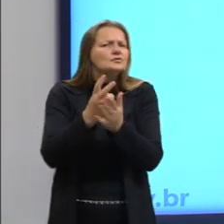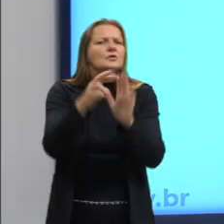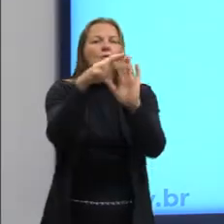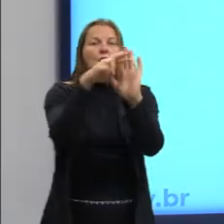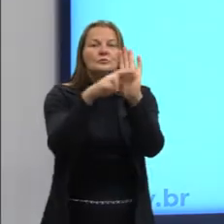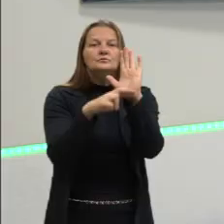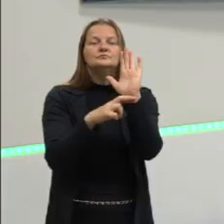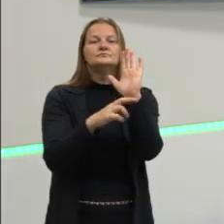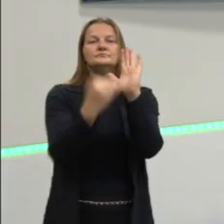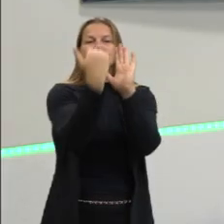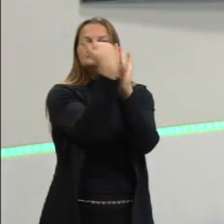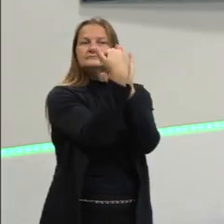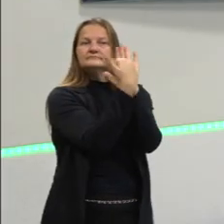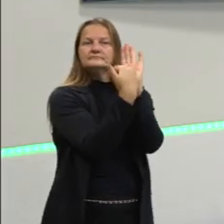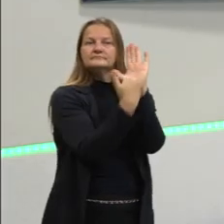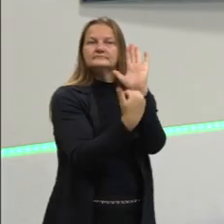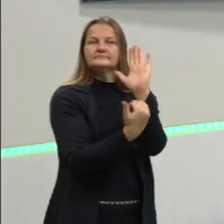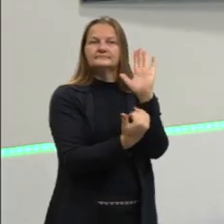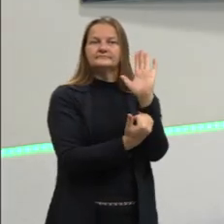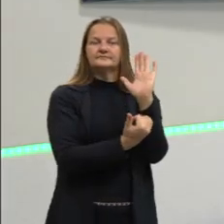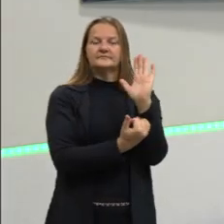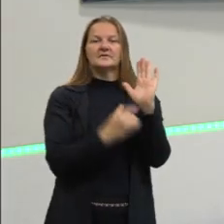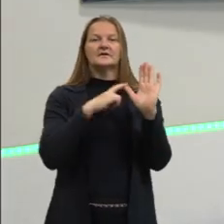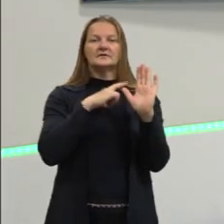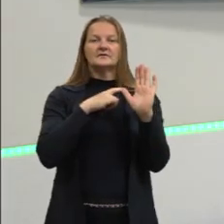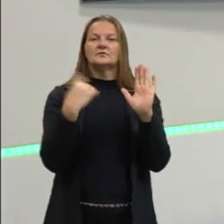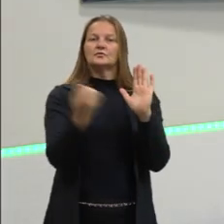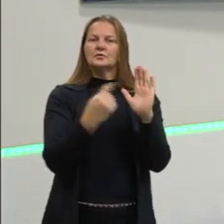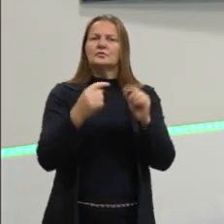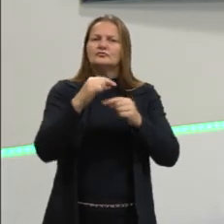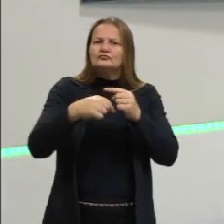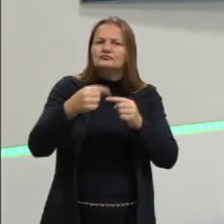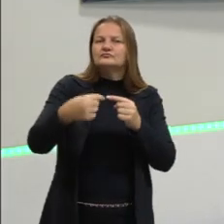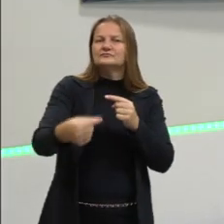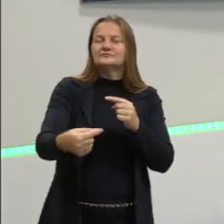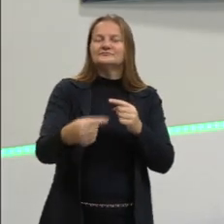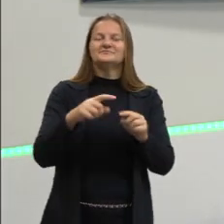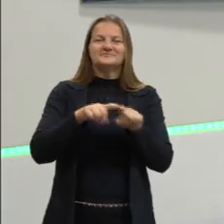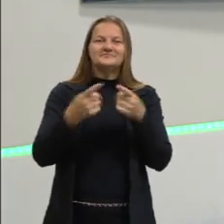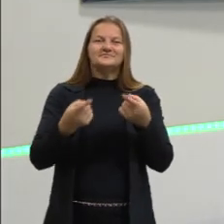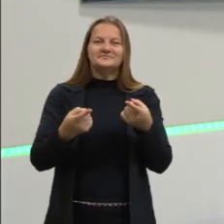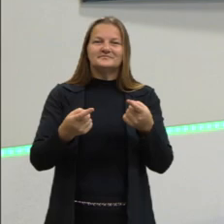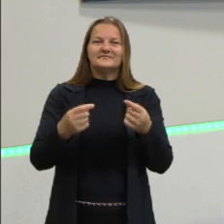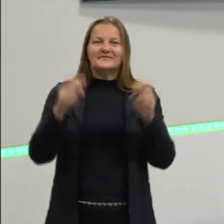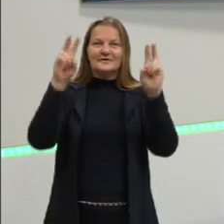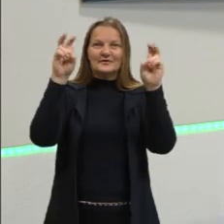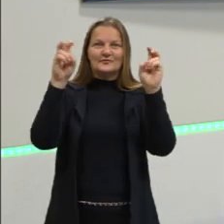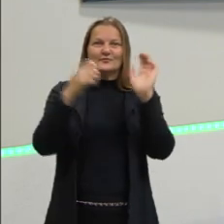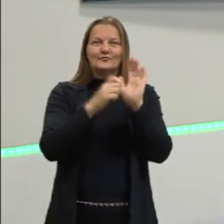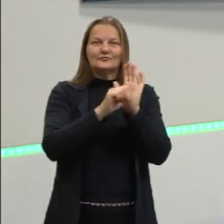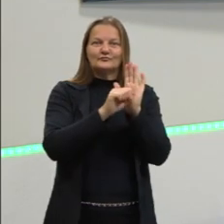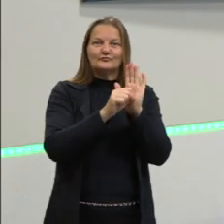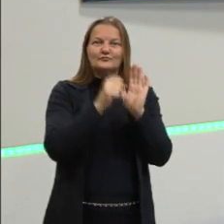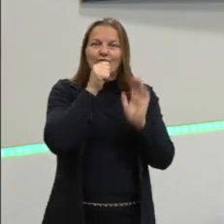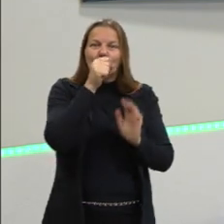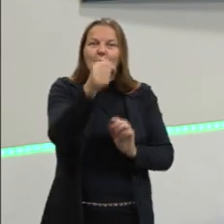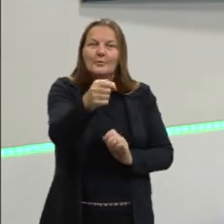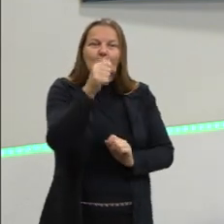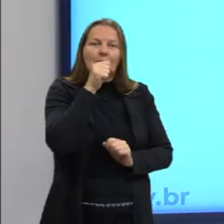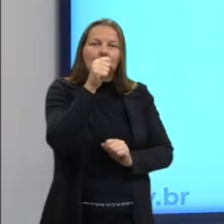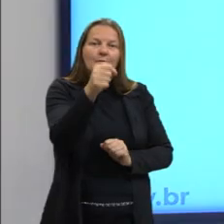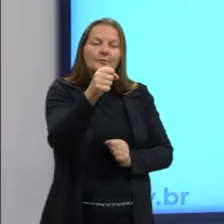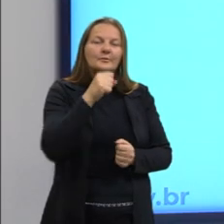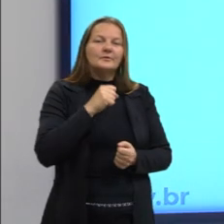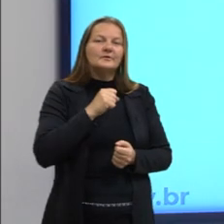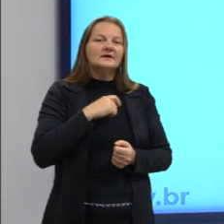parâmetros, vamos dizer, da reportagem que nós comentamos anteriormente. Só que a reportagem ela